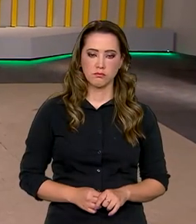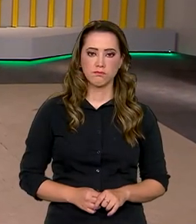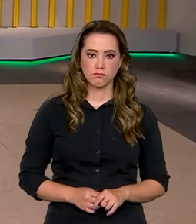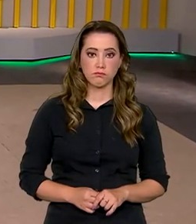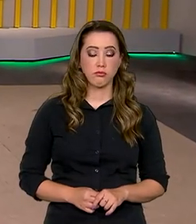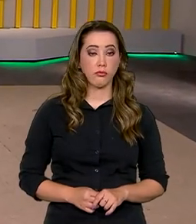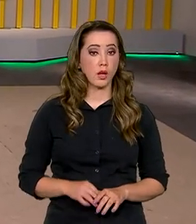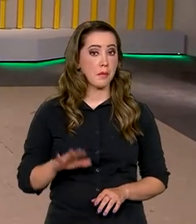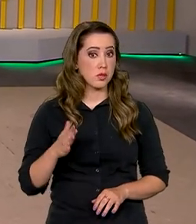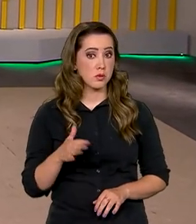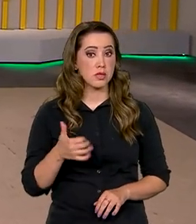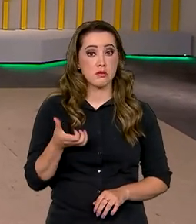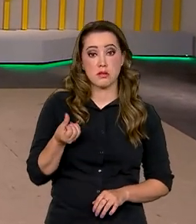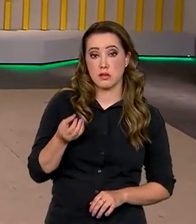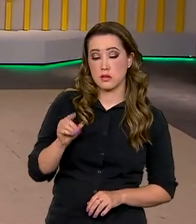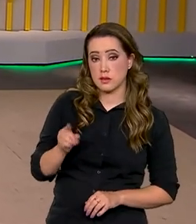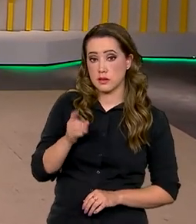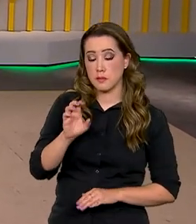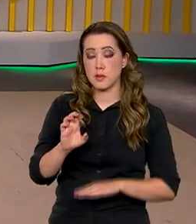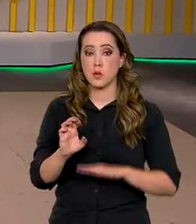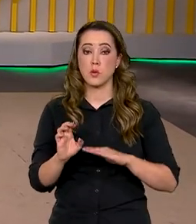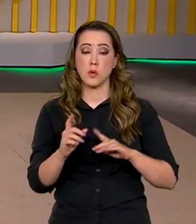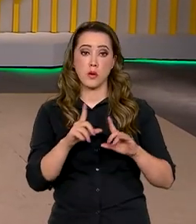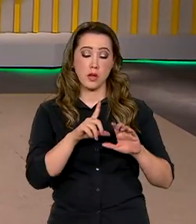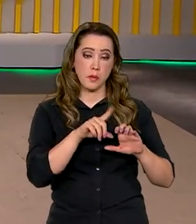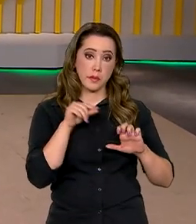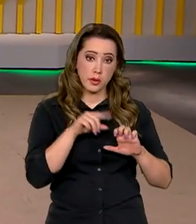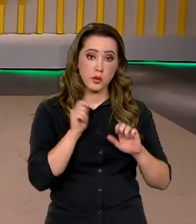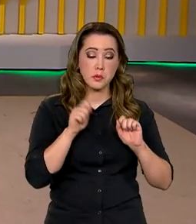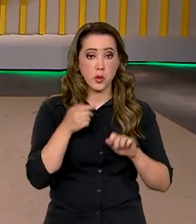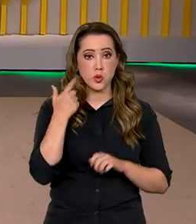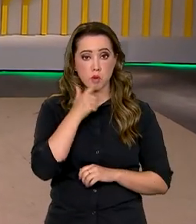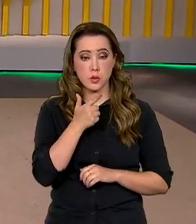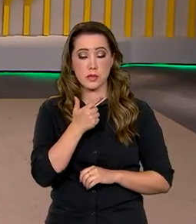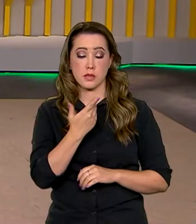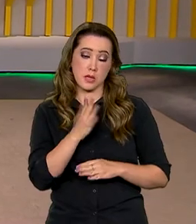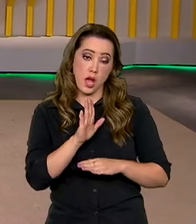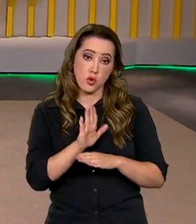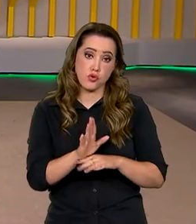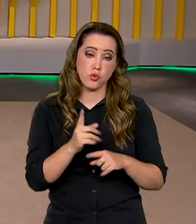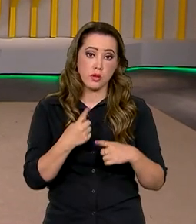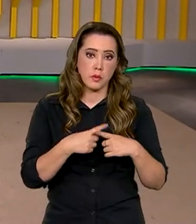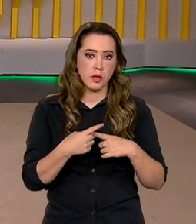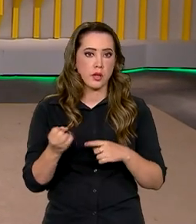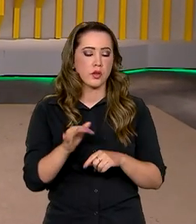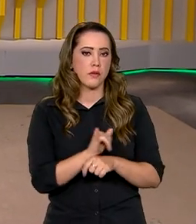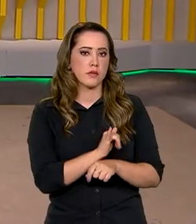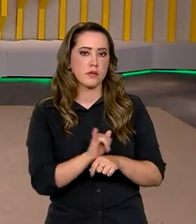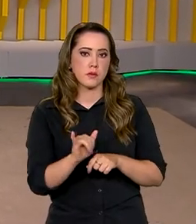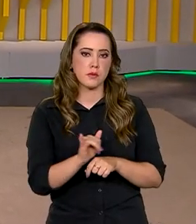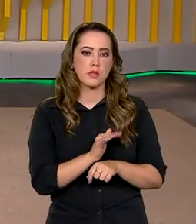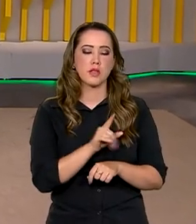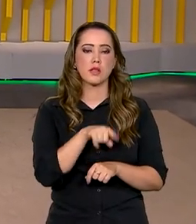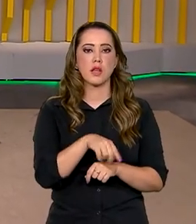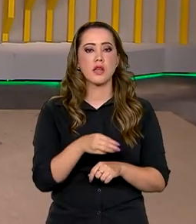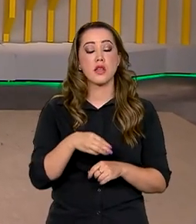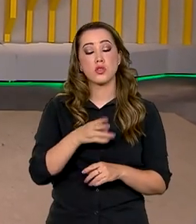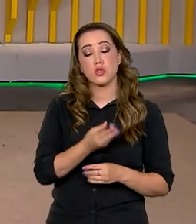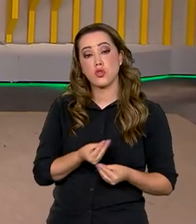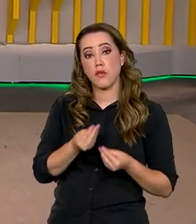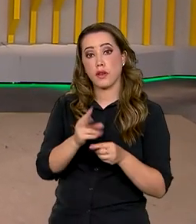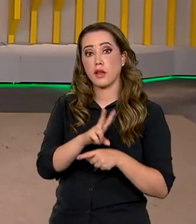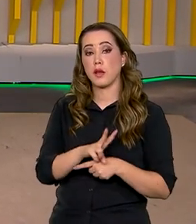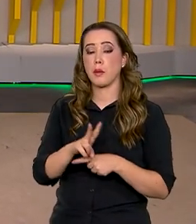Cerca de 160 mil empreendedores podem ser beneficiados com a nova estratégia de microcrédito produtivo